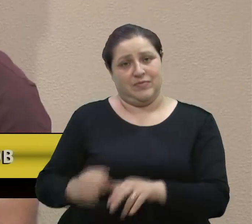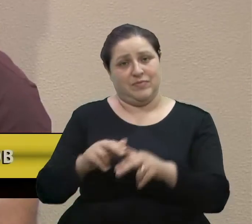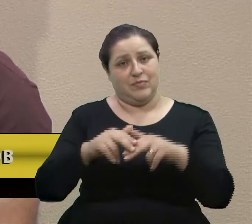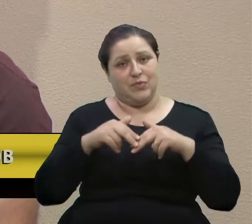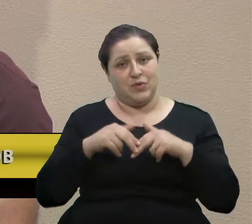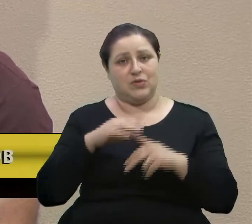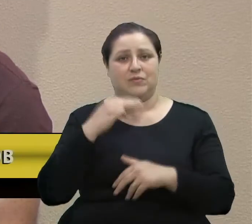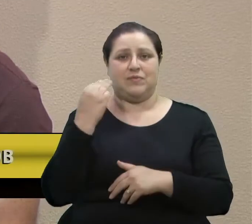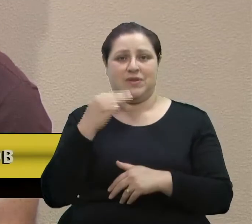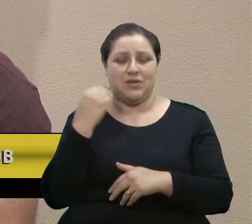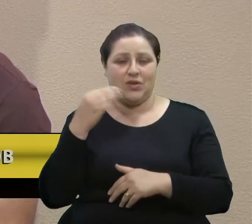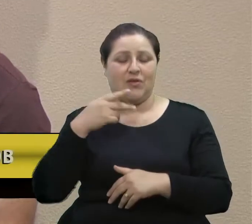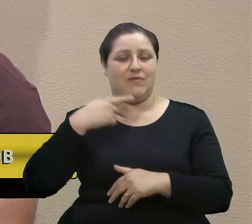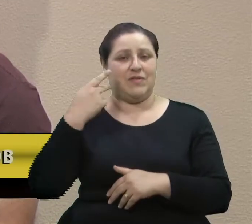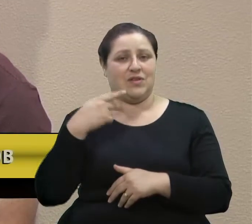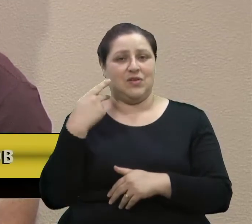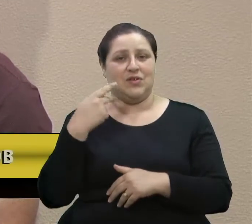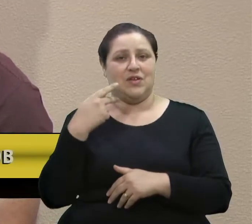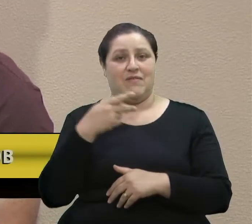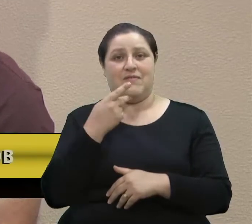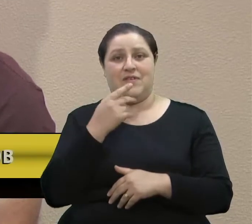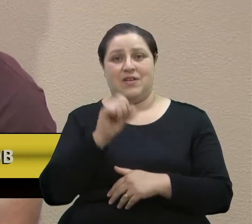eu não poderia deixar de falar aqui